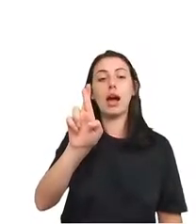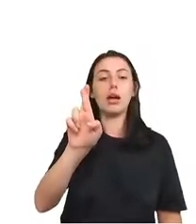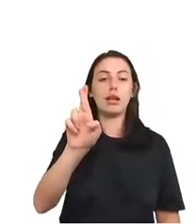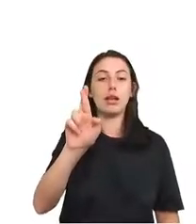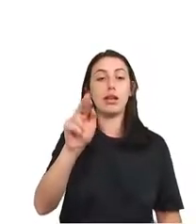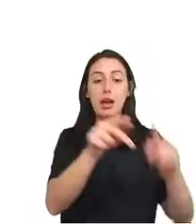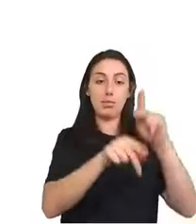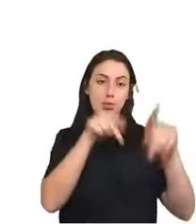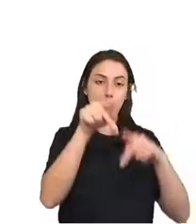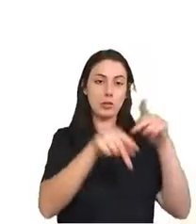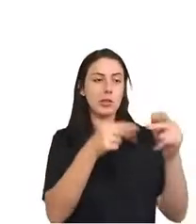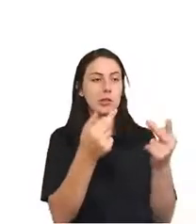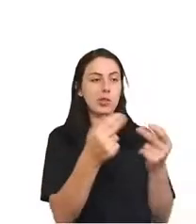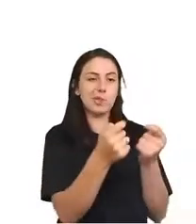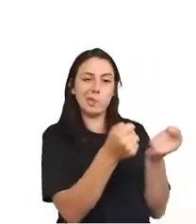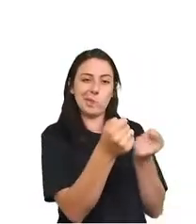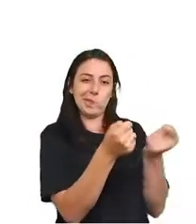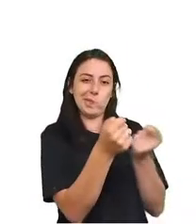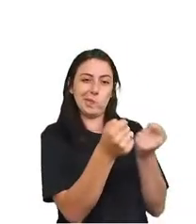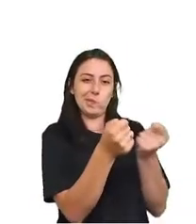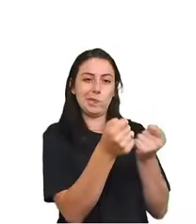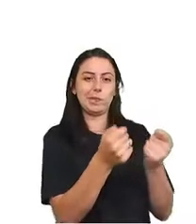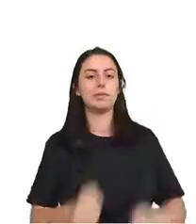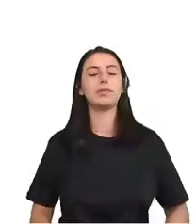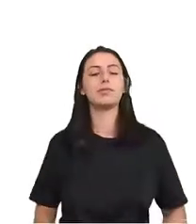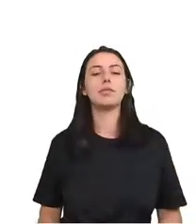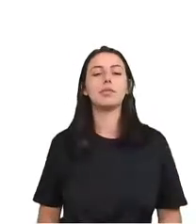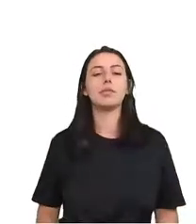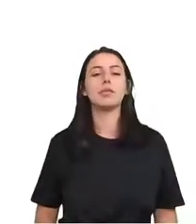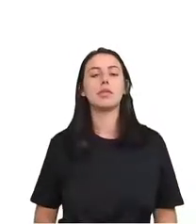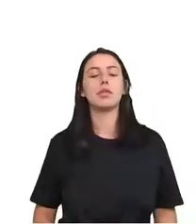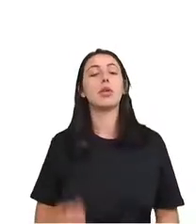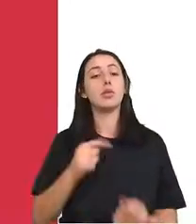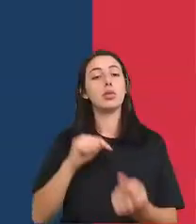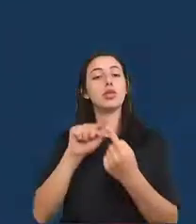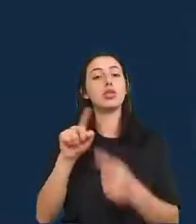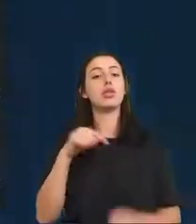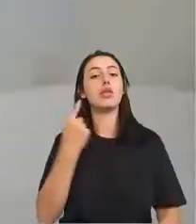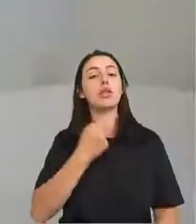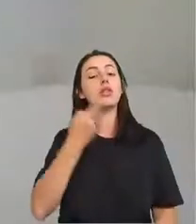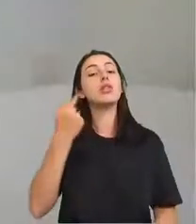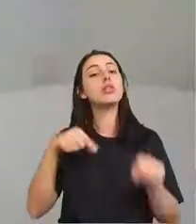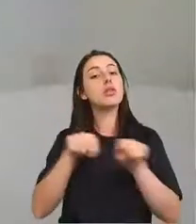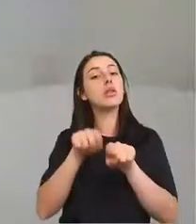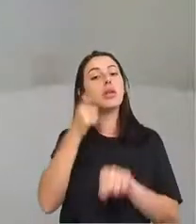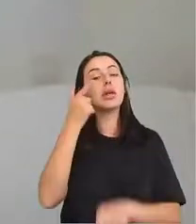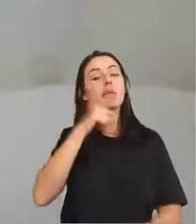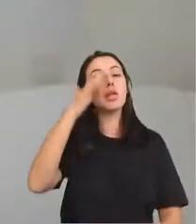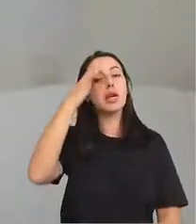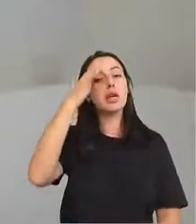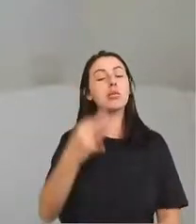produzir melhor jornalismo de dados, mas também para entendermos e podermos criticá-lo quando necessário.